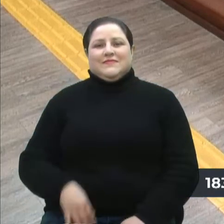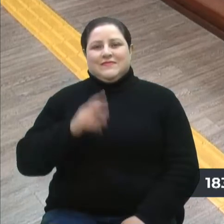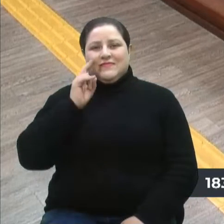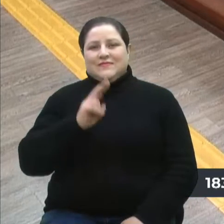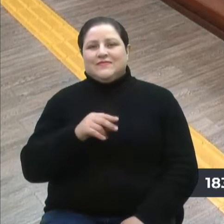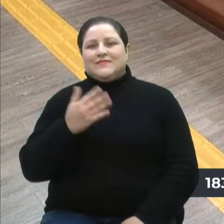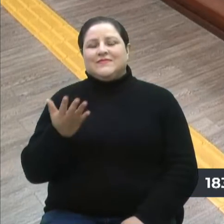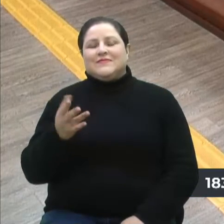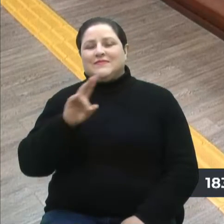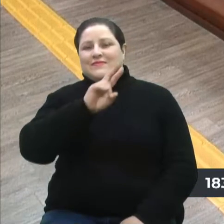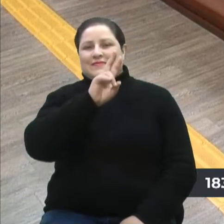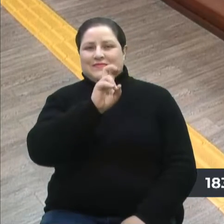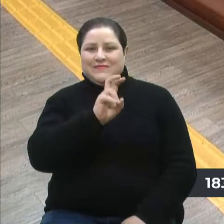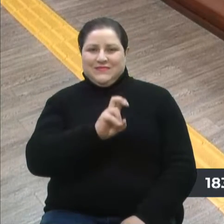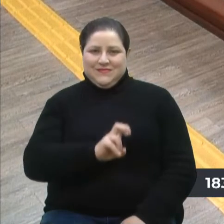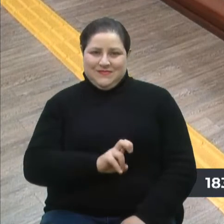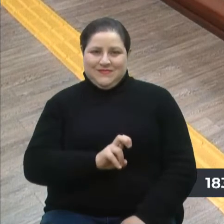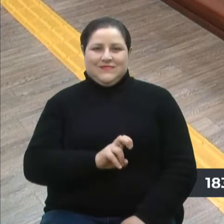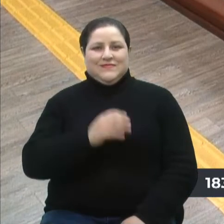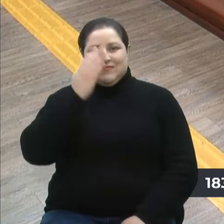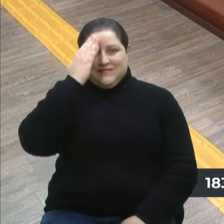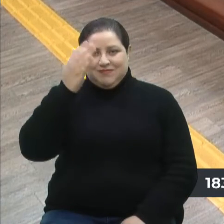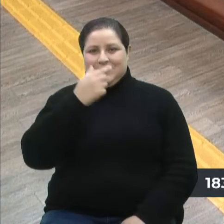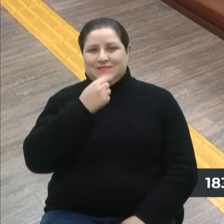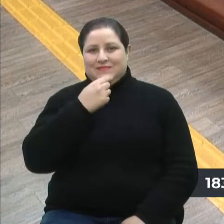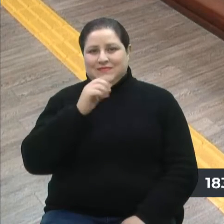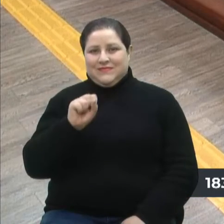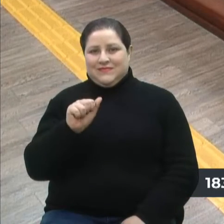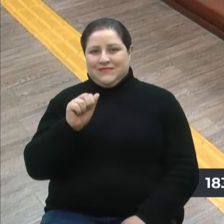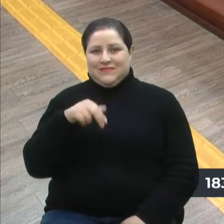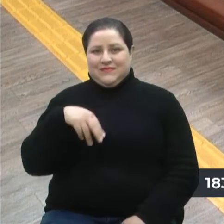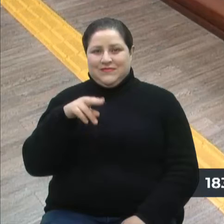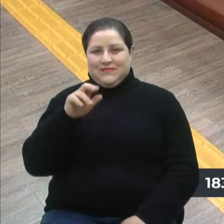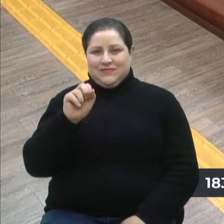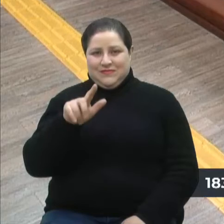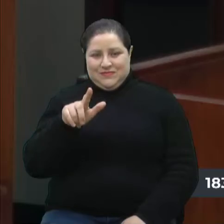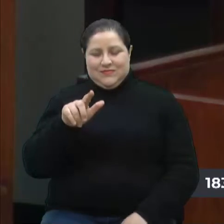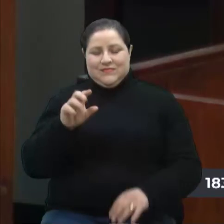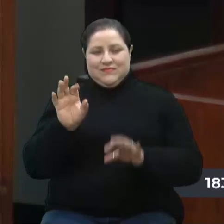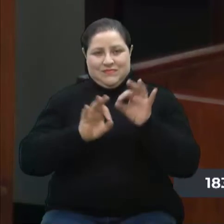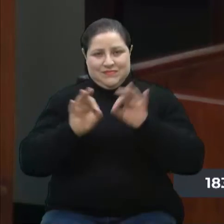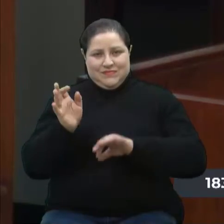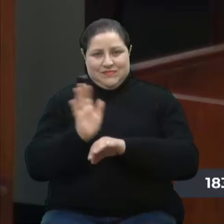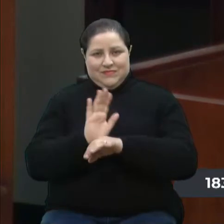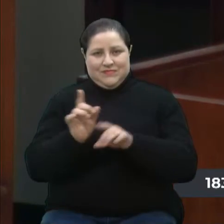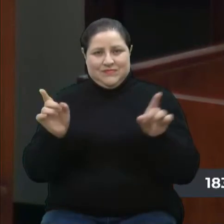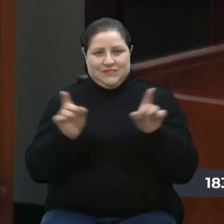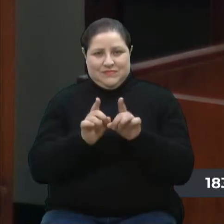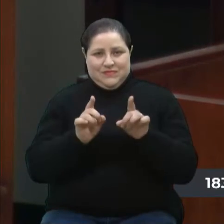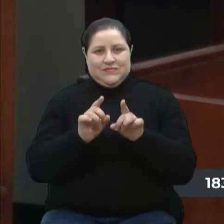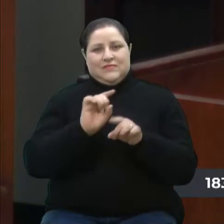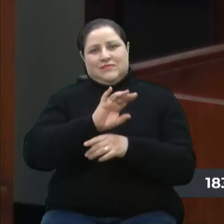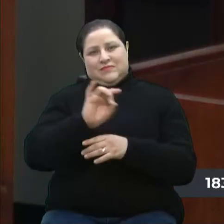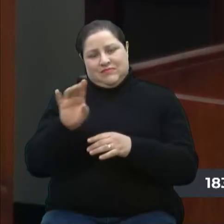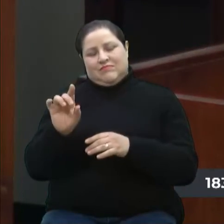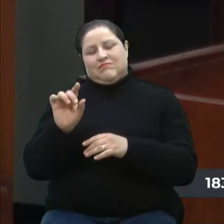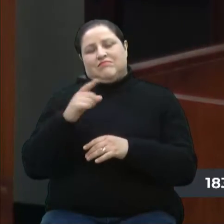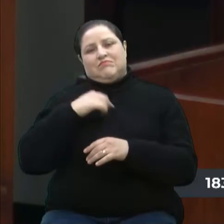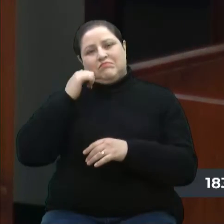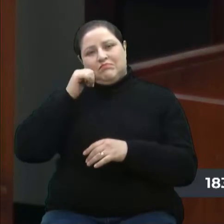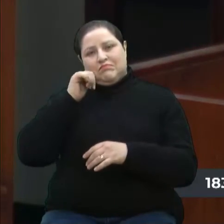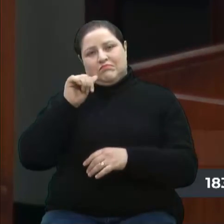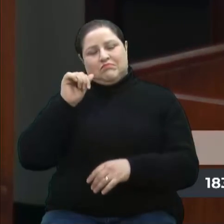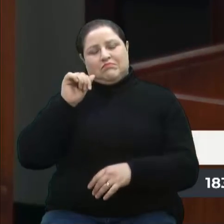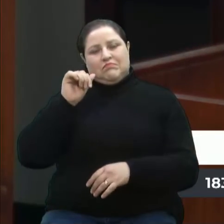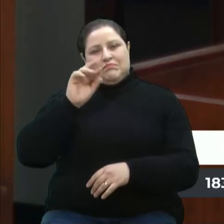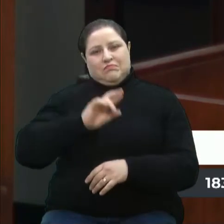então, quais são os temas. Obrigada, o Samuel preparou esse teaser, só para a gente ter um pouquinho de cada um deles. Nesse módulo participam a doutora Fernanda,